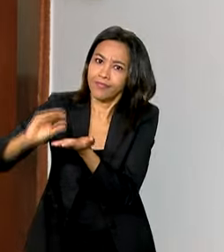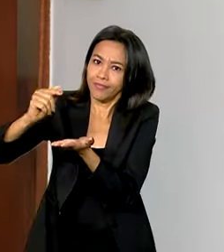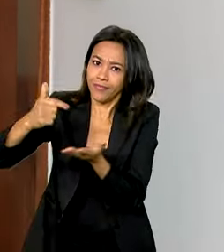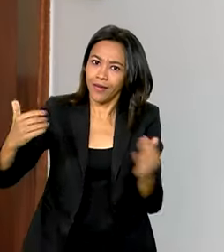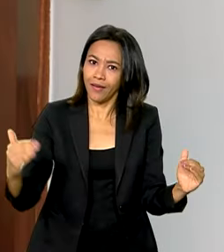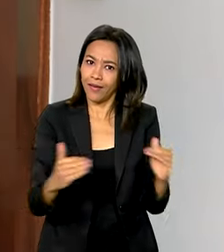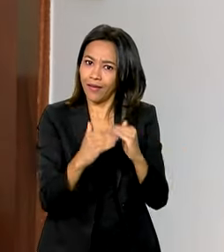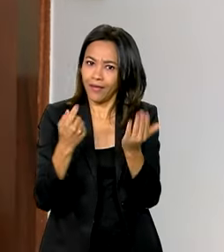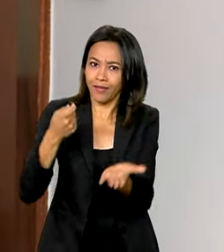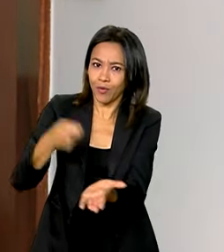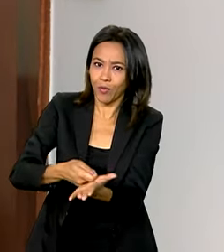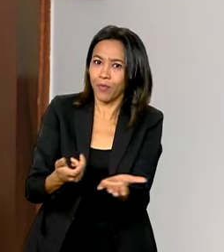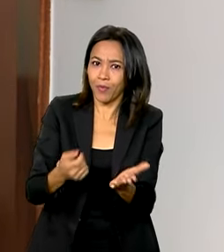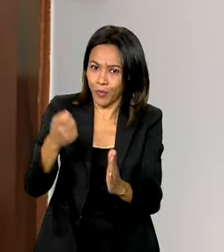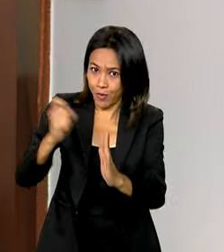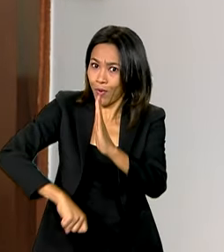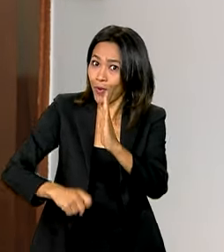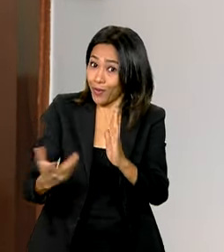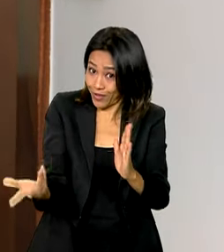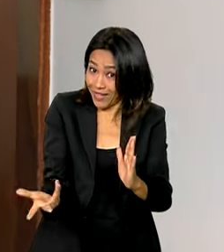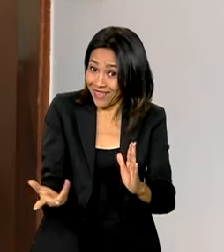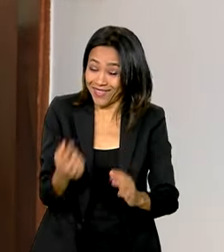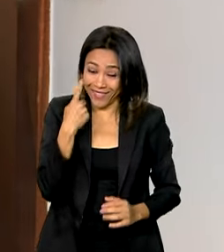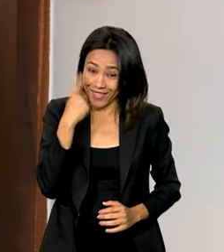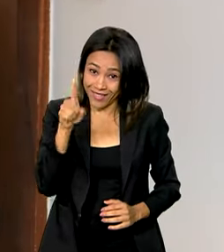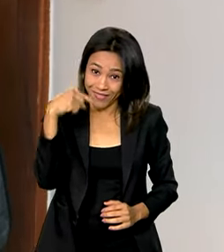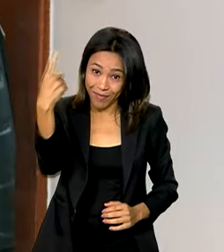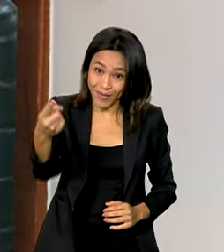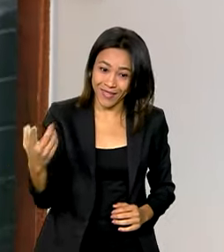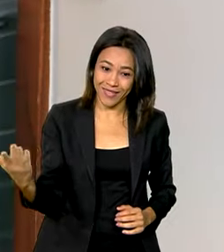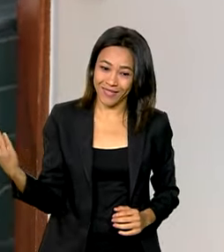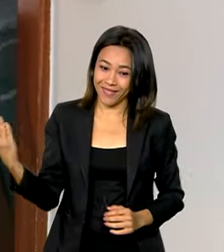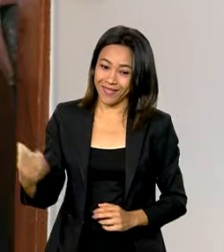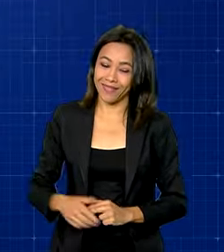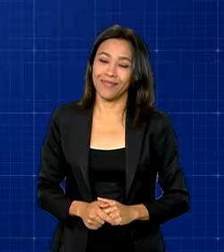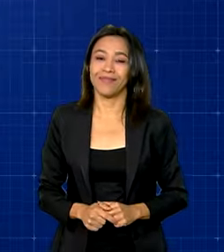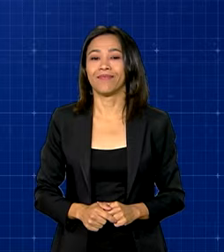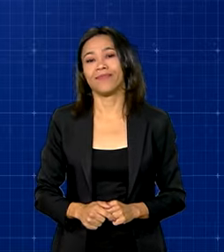Boa tarde, é isso. A gente se vê no próximo. Com licença.